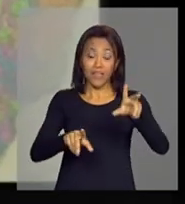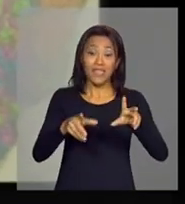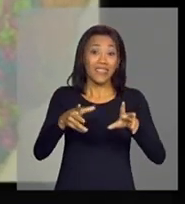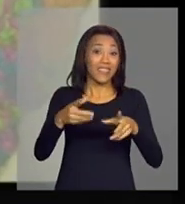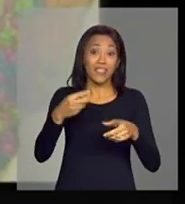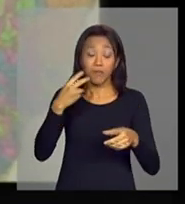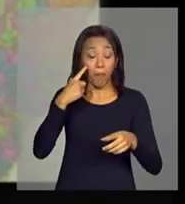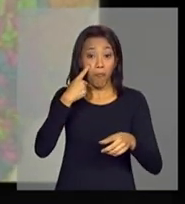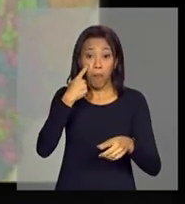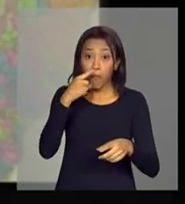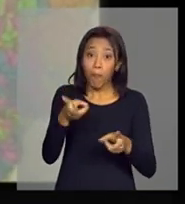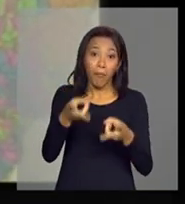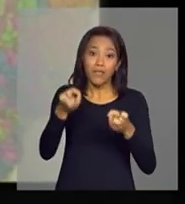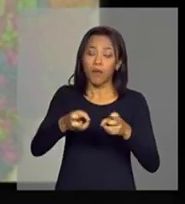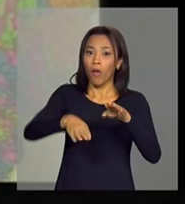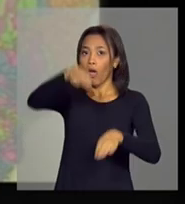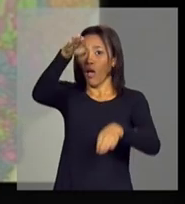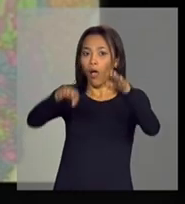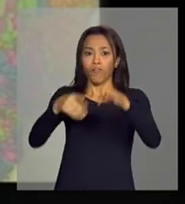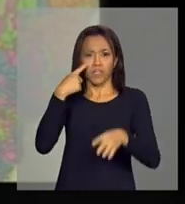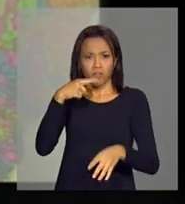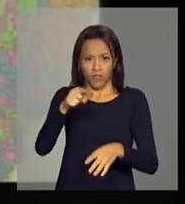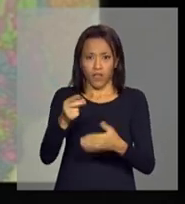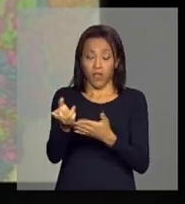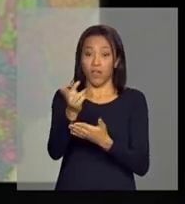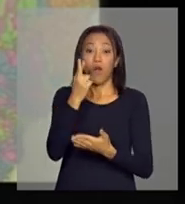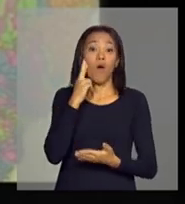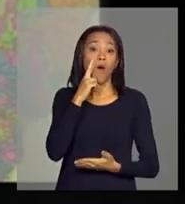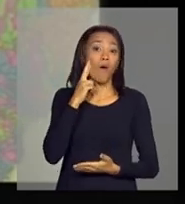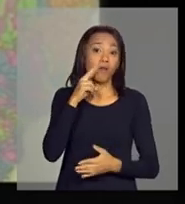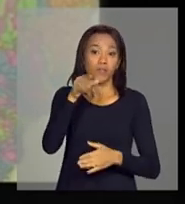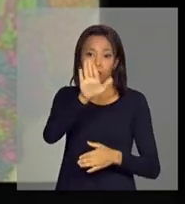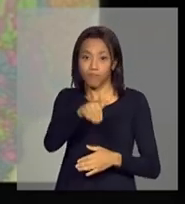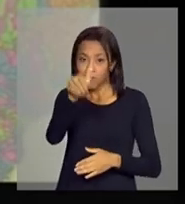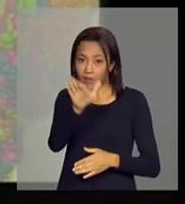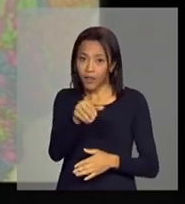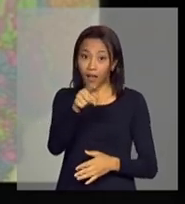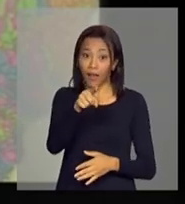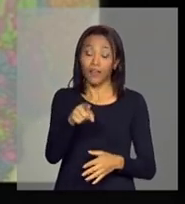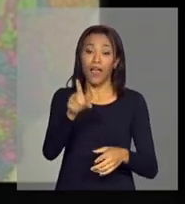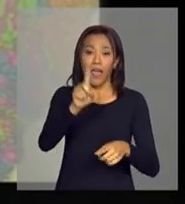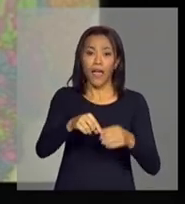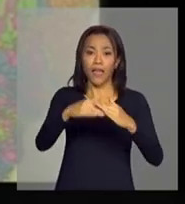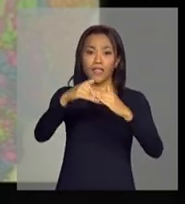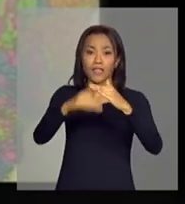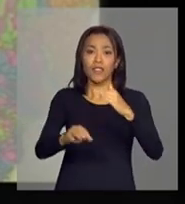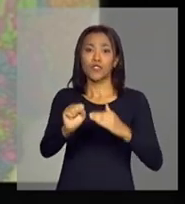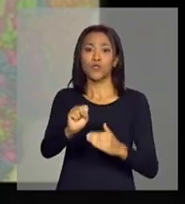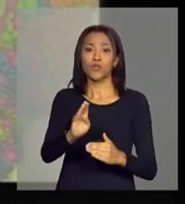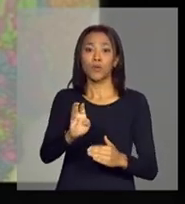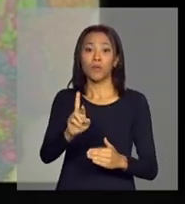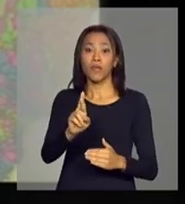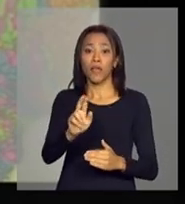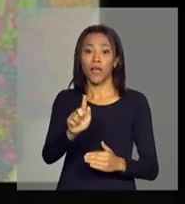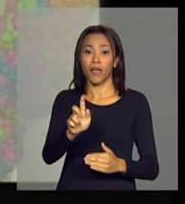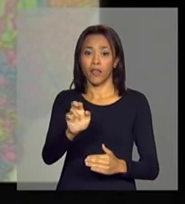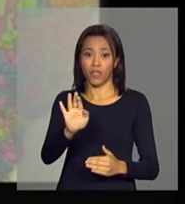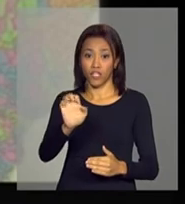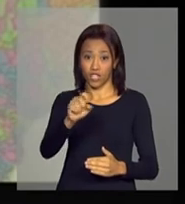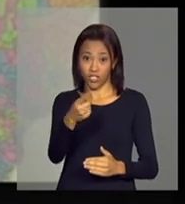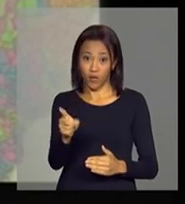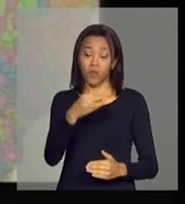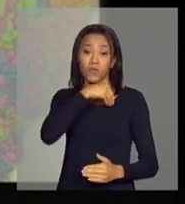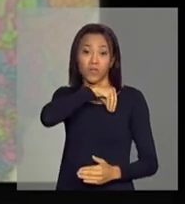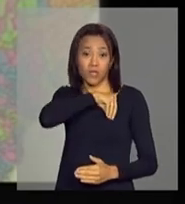gritante. Vocês vejam que toda essa área rosa é uma área de sub-regiões que tem a sua renda